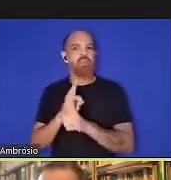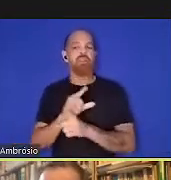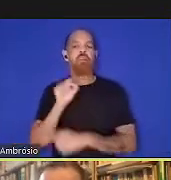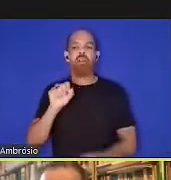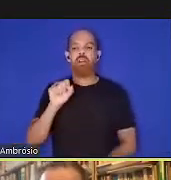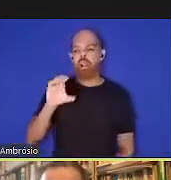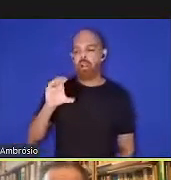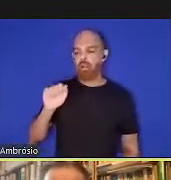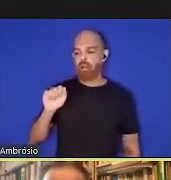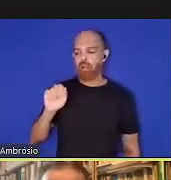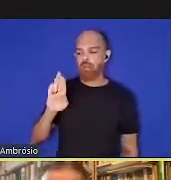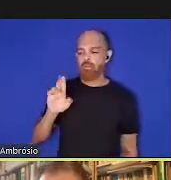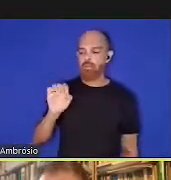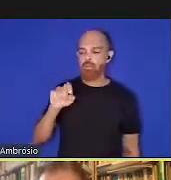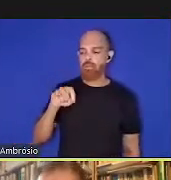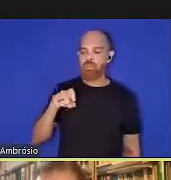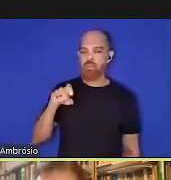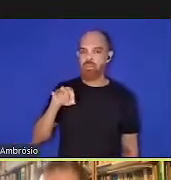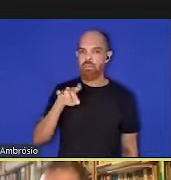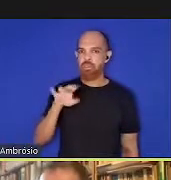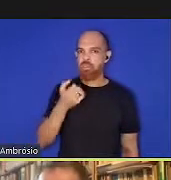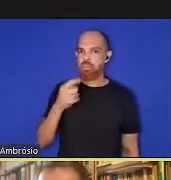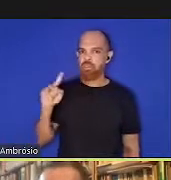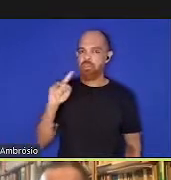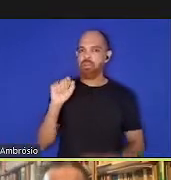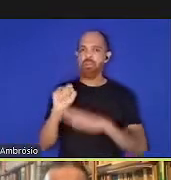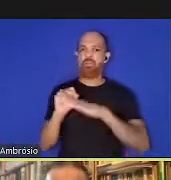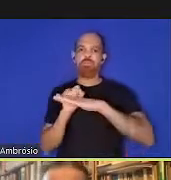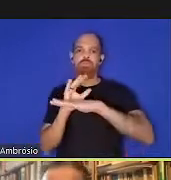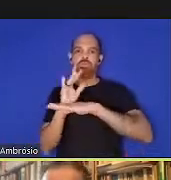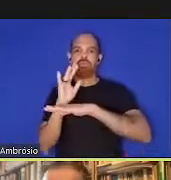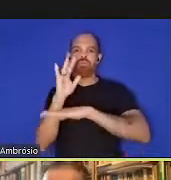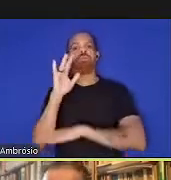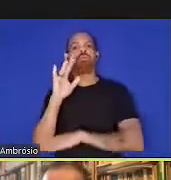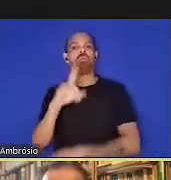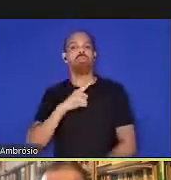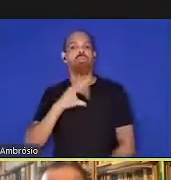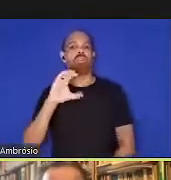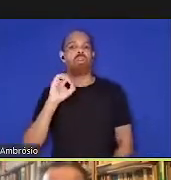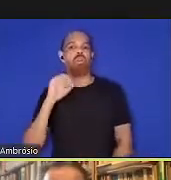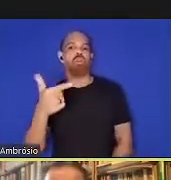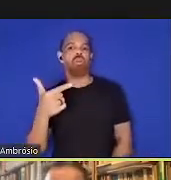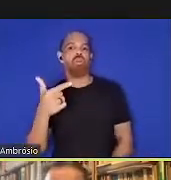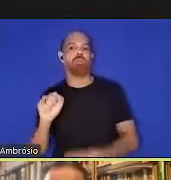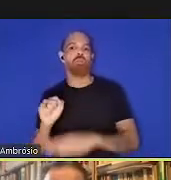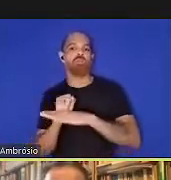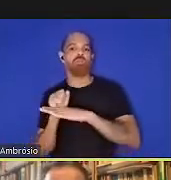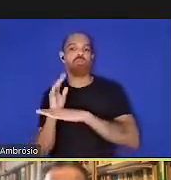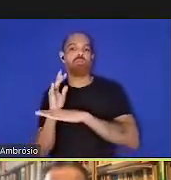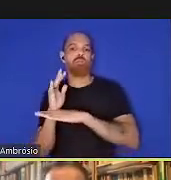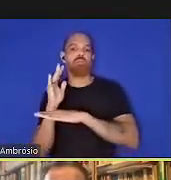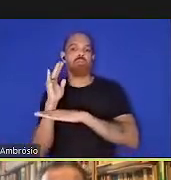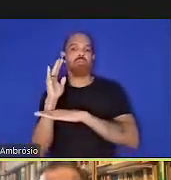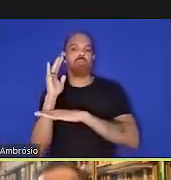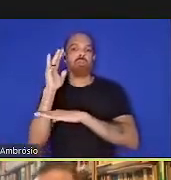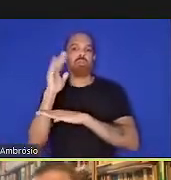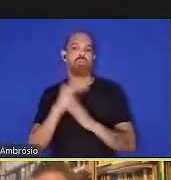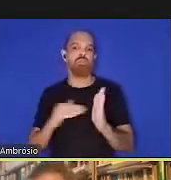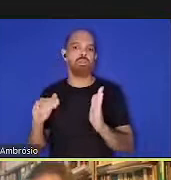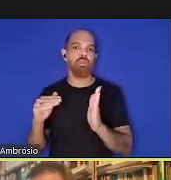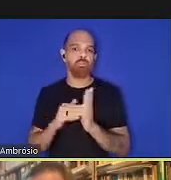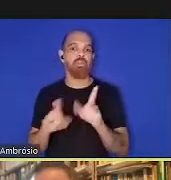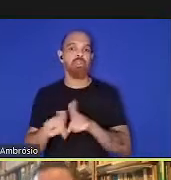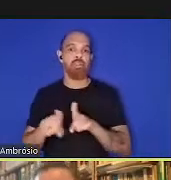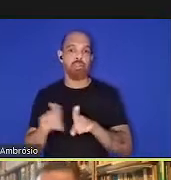da nossa atmosfera, e a emissão de dióxido de carbono também tem muito a ver com a poluição